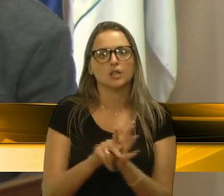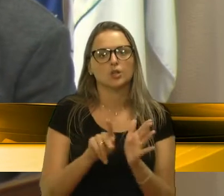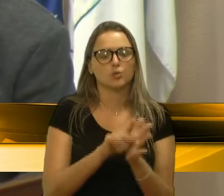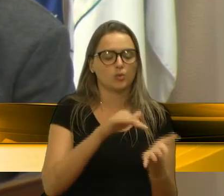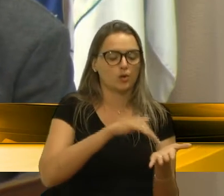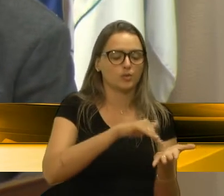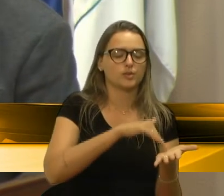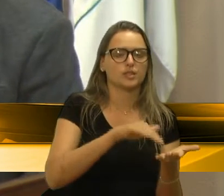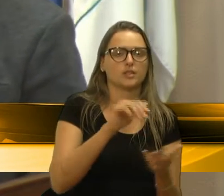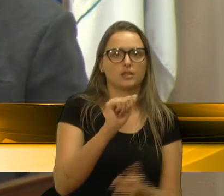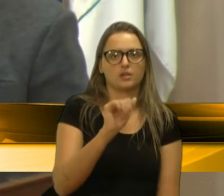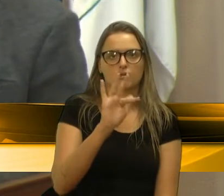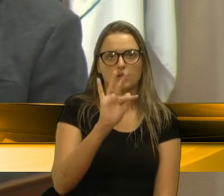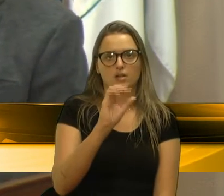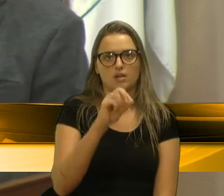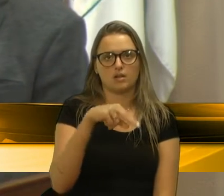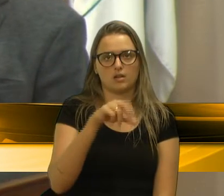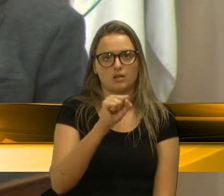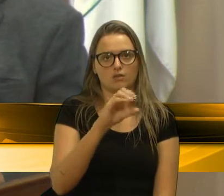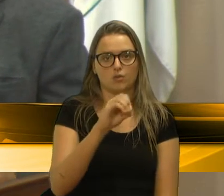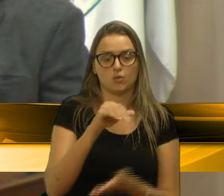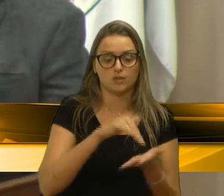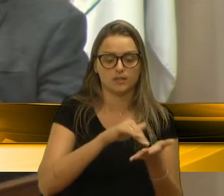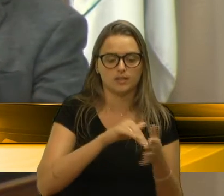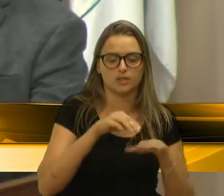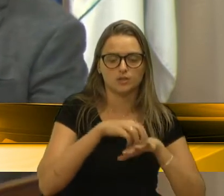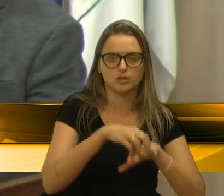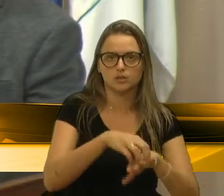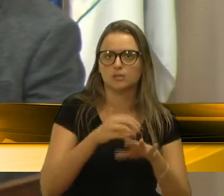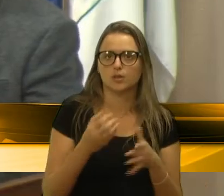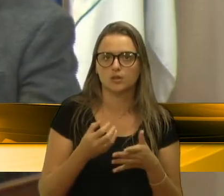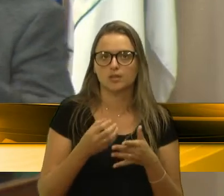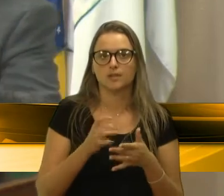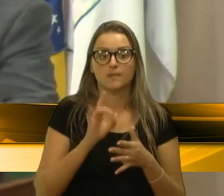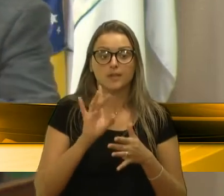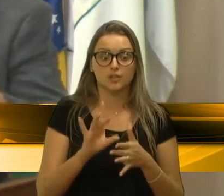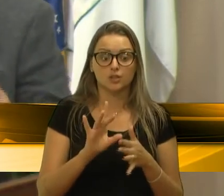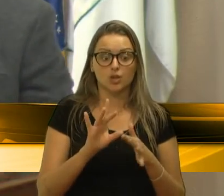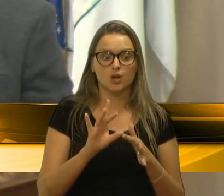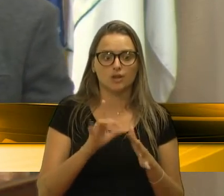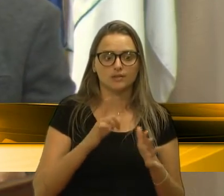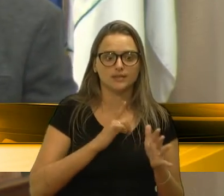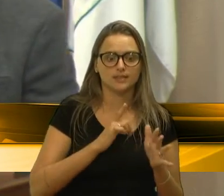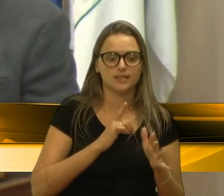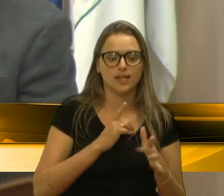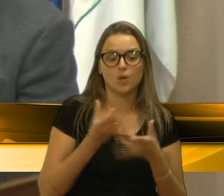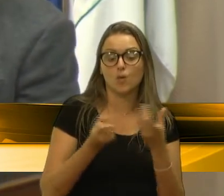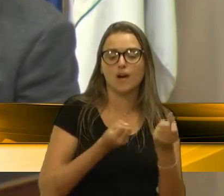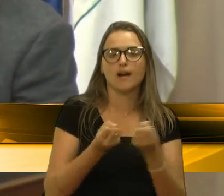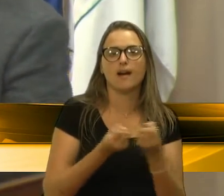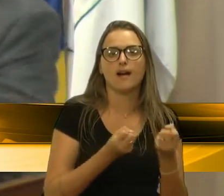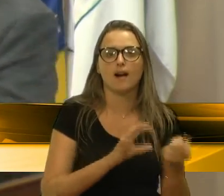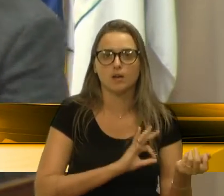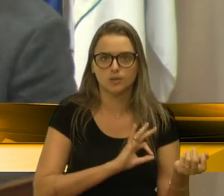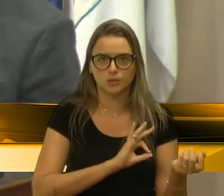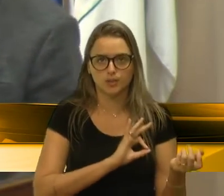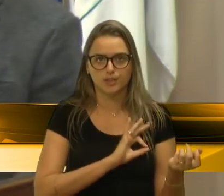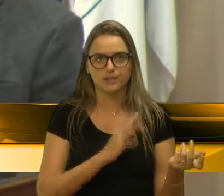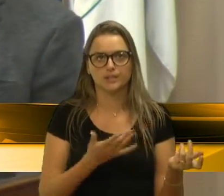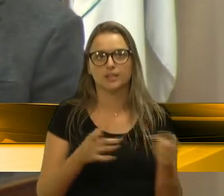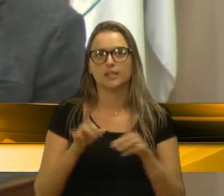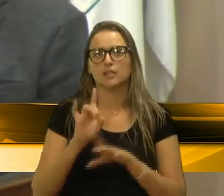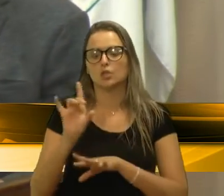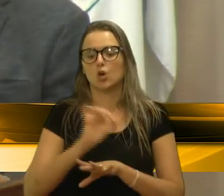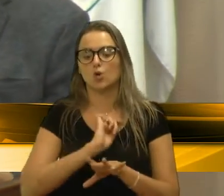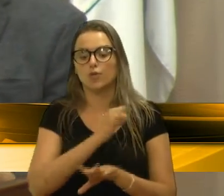Alfonso Willembring, secretário de Transportes, ele disse, olha, só a simples presença de uma viatura, a simples presença de um fiscal